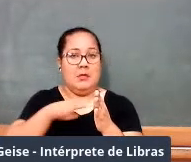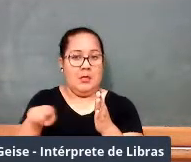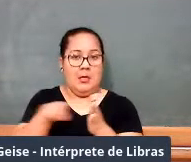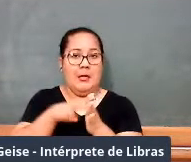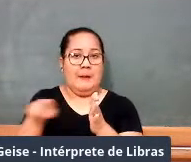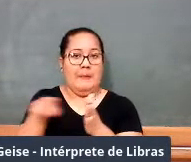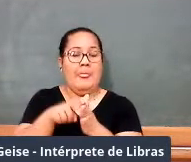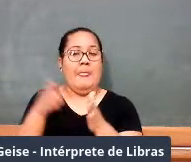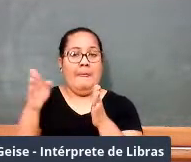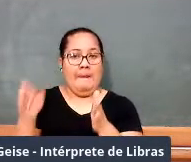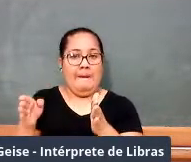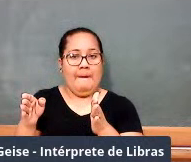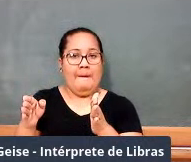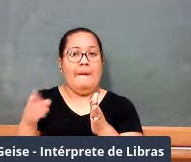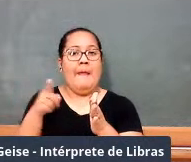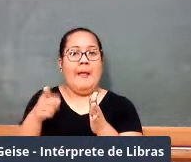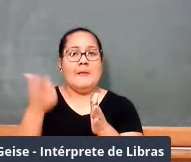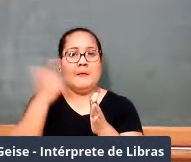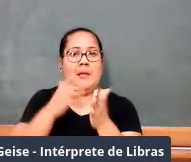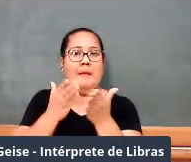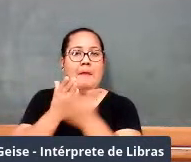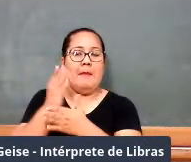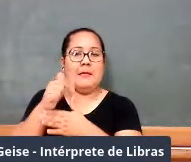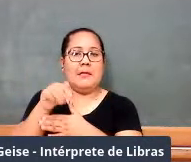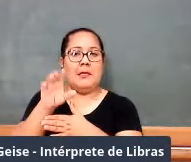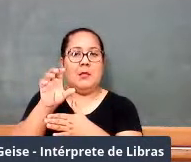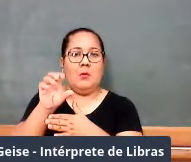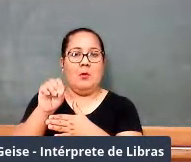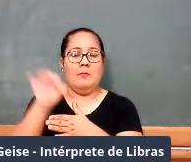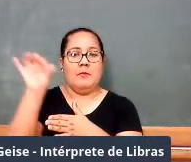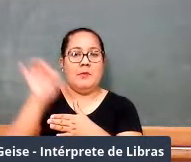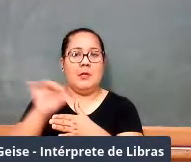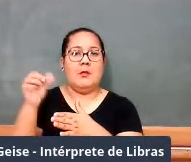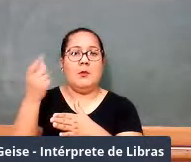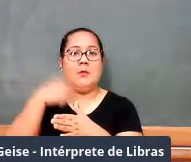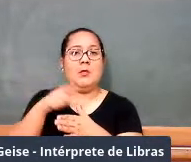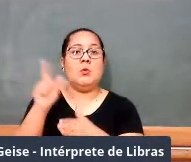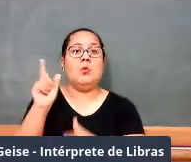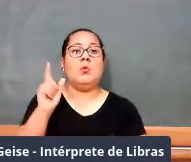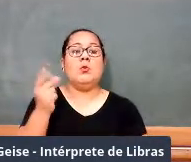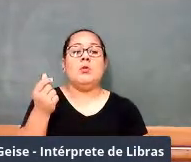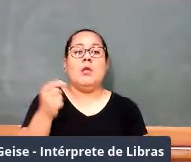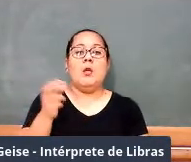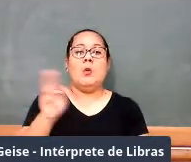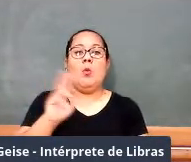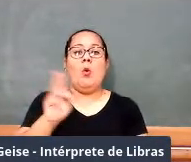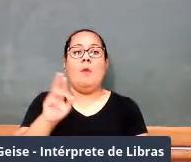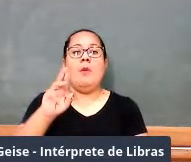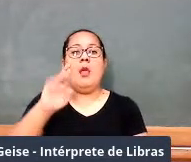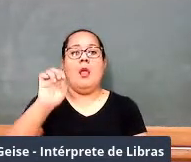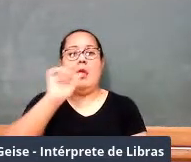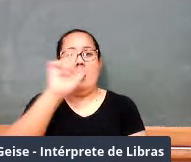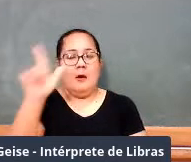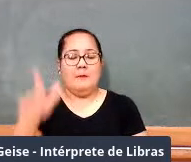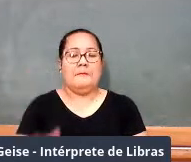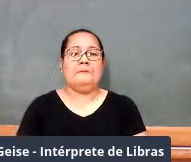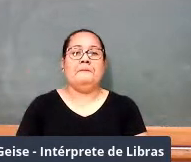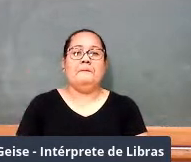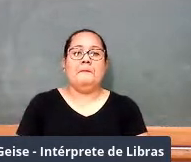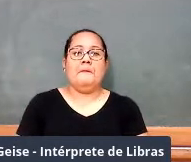posse, 79% apoia o Real, o Plano Real que ele estabeleceu lá no governo Itamar. Então, com